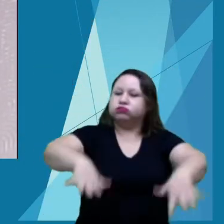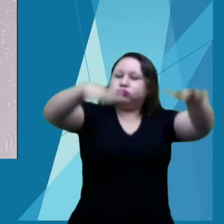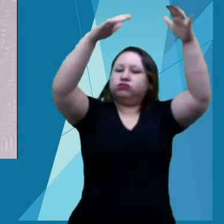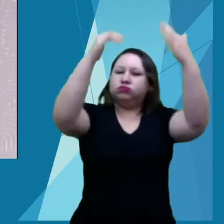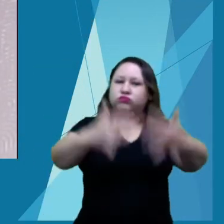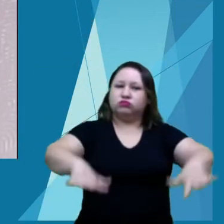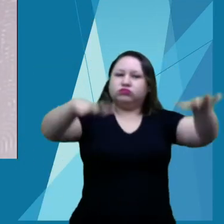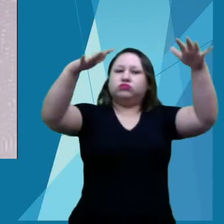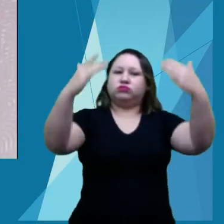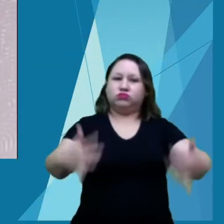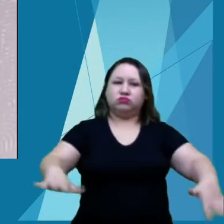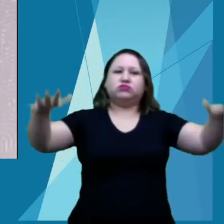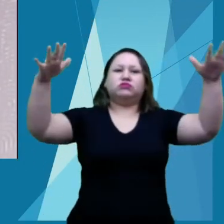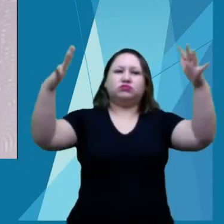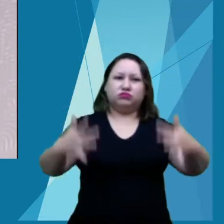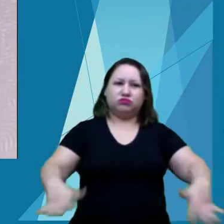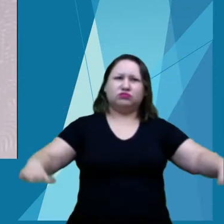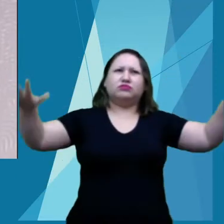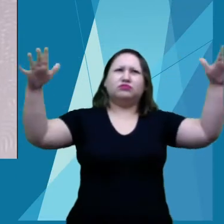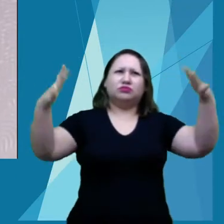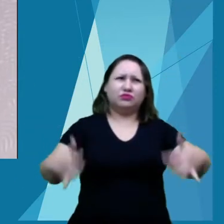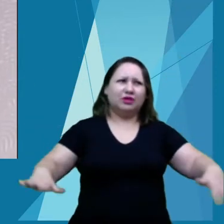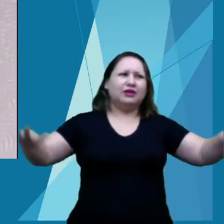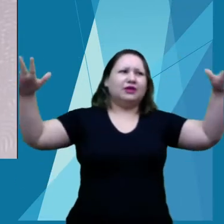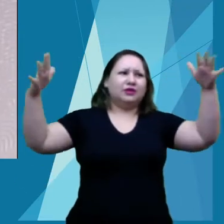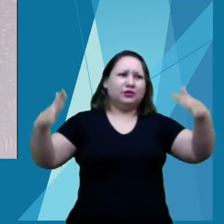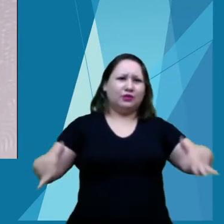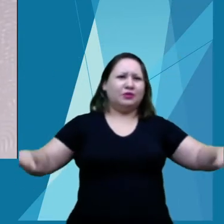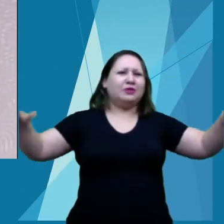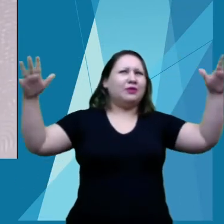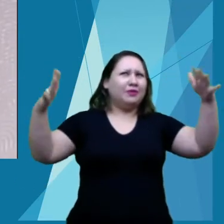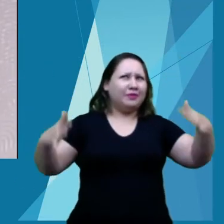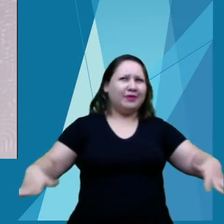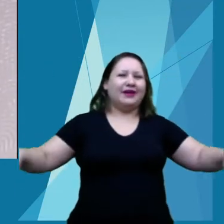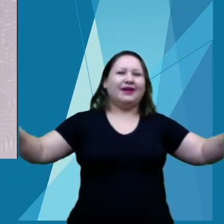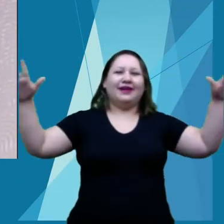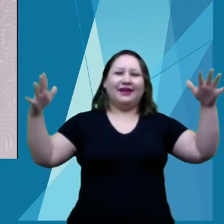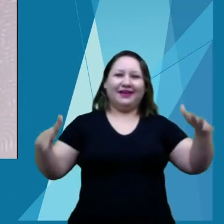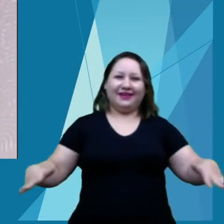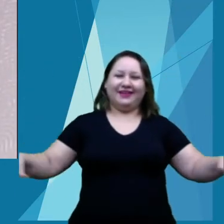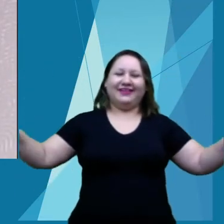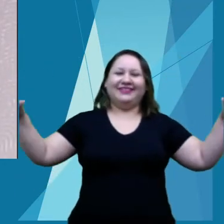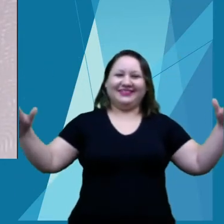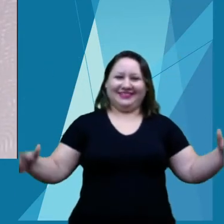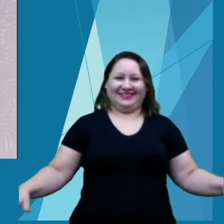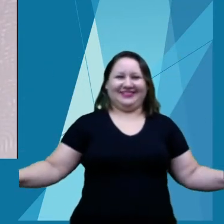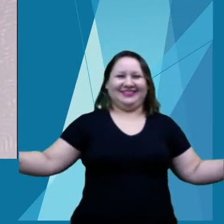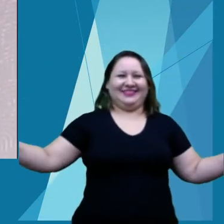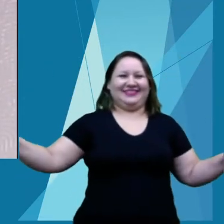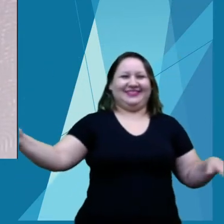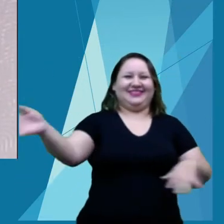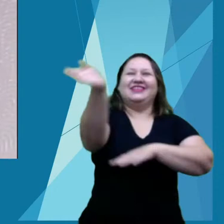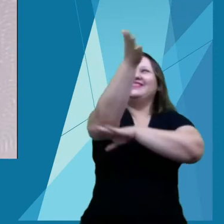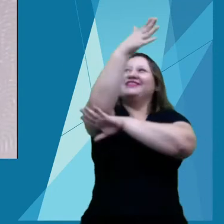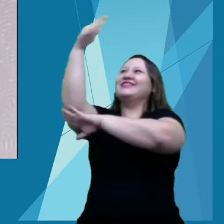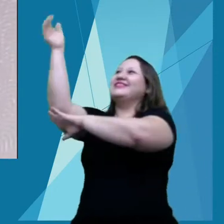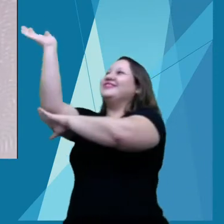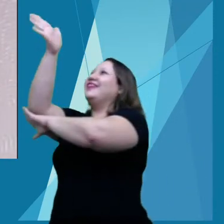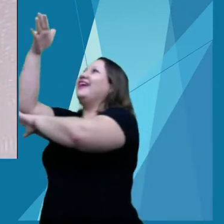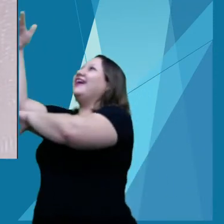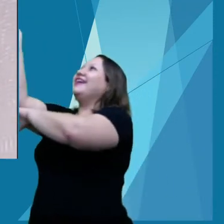bandeira Que foi tido no sangue de